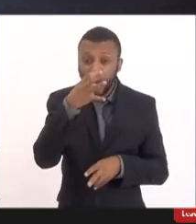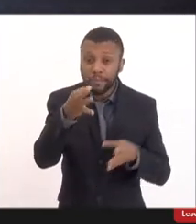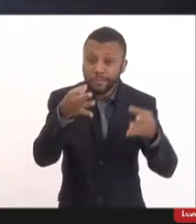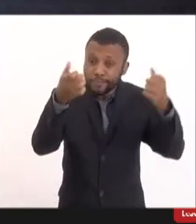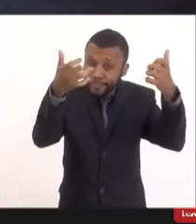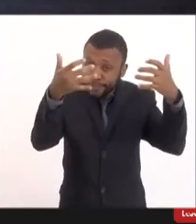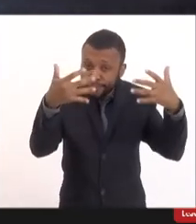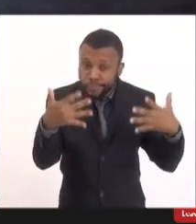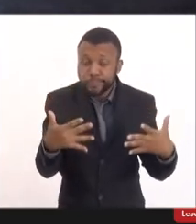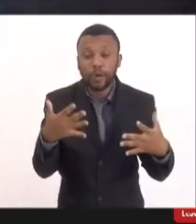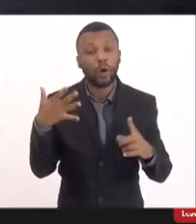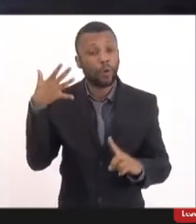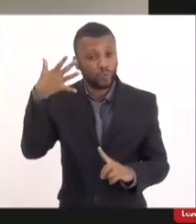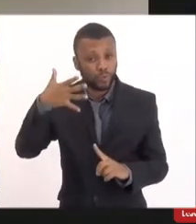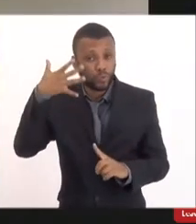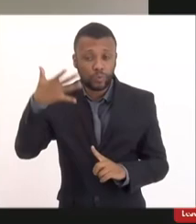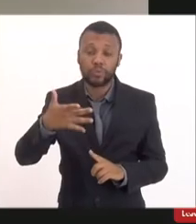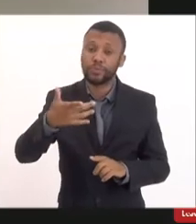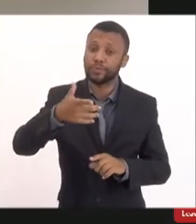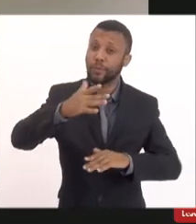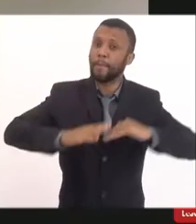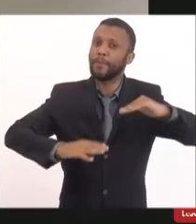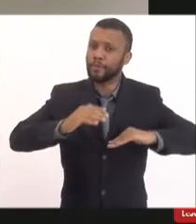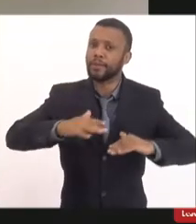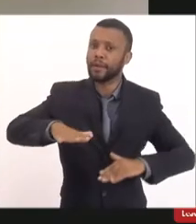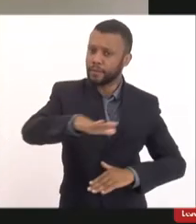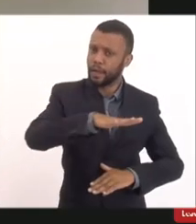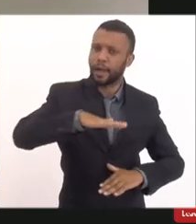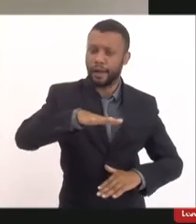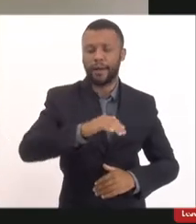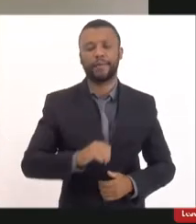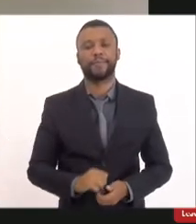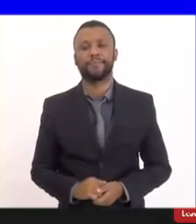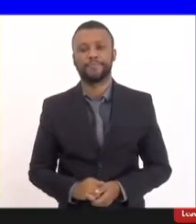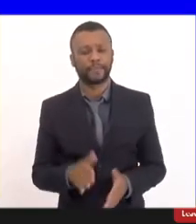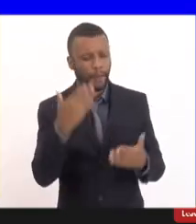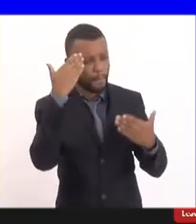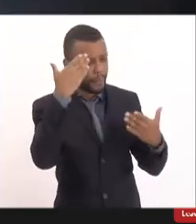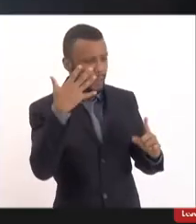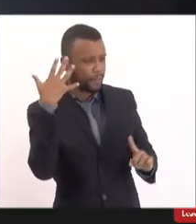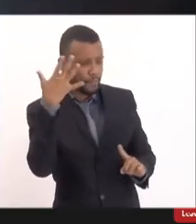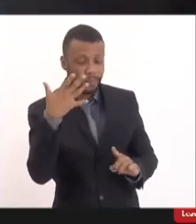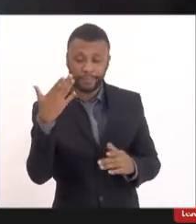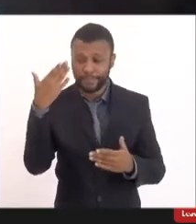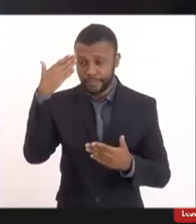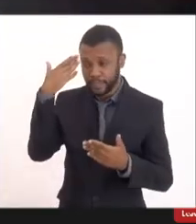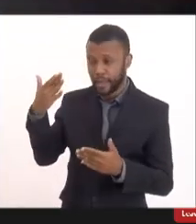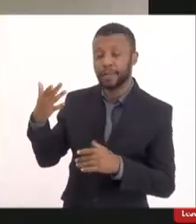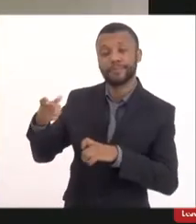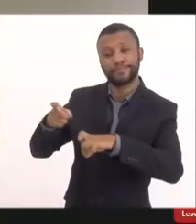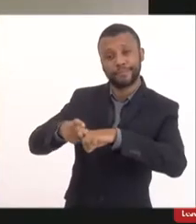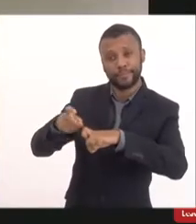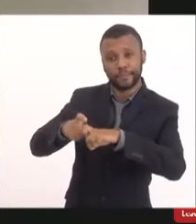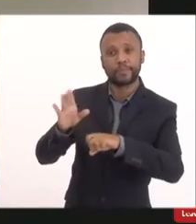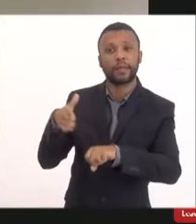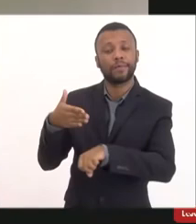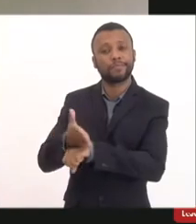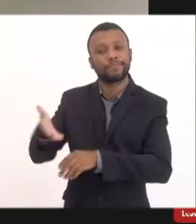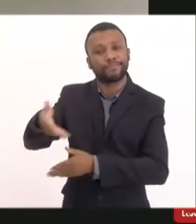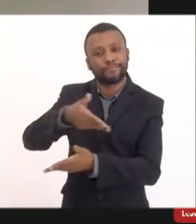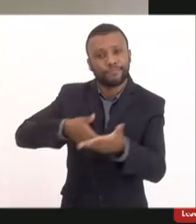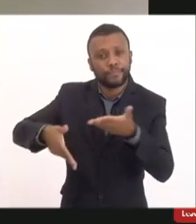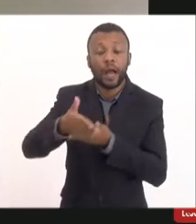dia a todos e obrigada pela palavra obrigada doutora pela sua participação nós agora iremos